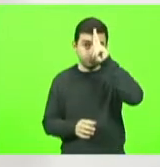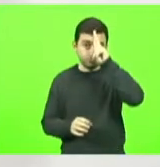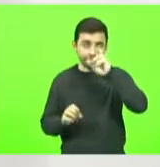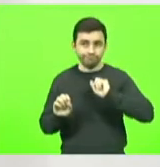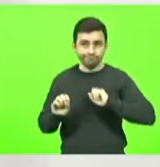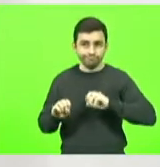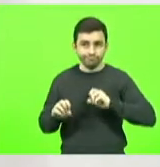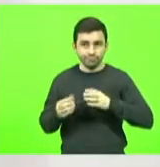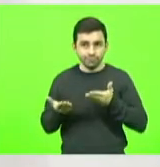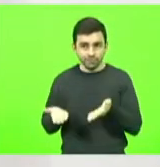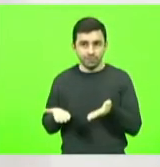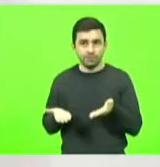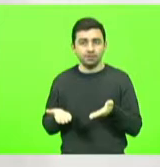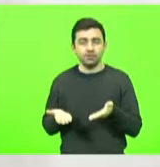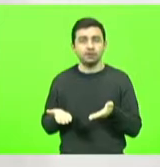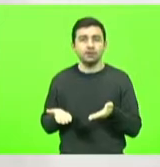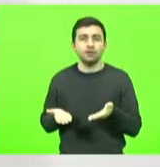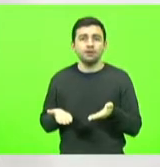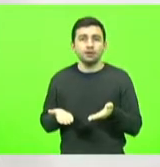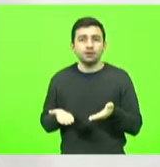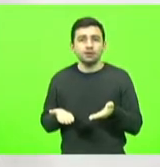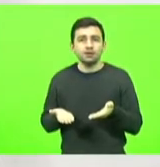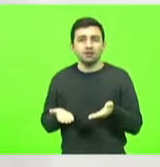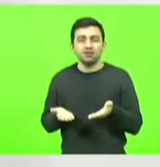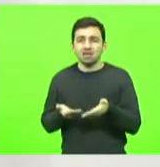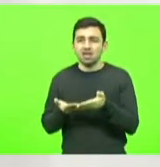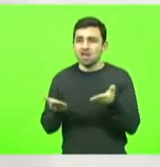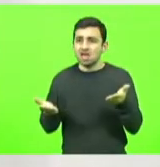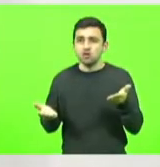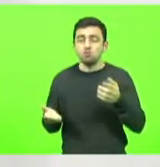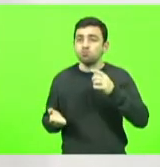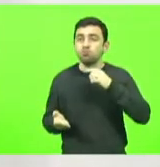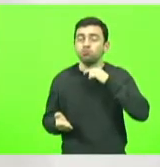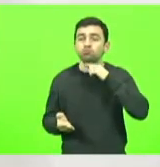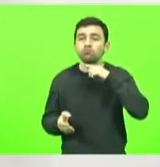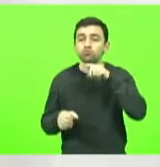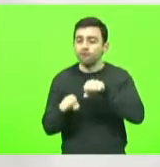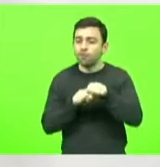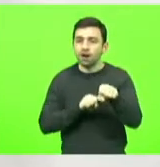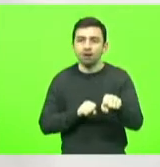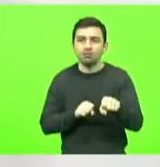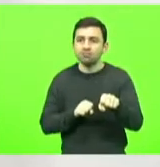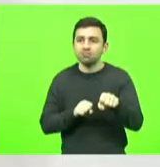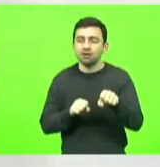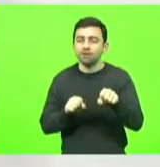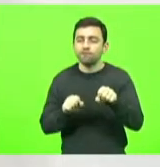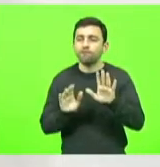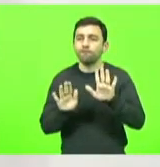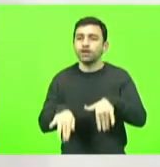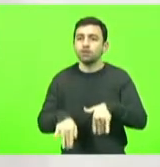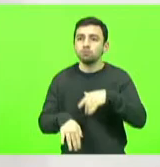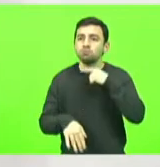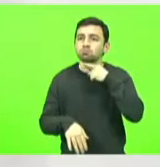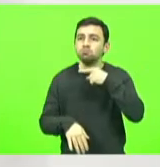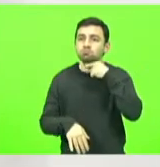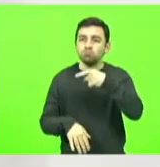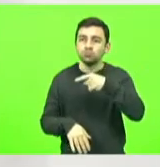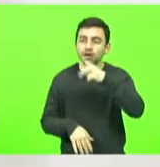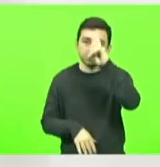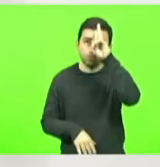deputado Maurício sul-de-laca, não concluem o próprio ensino médio, infelizmente.